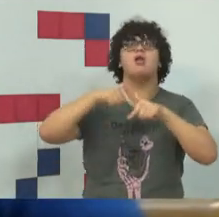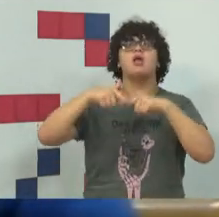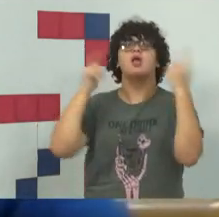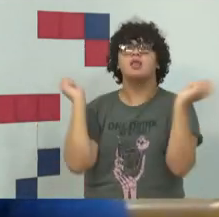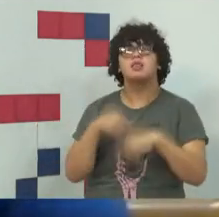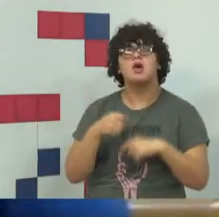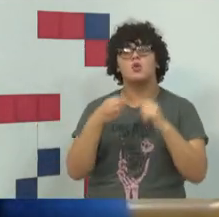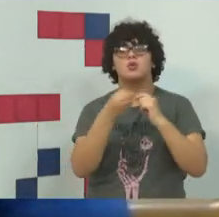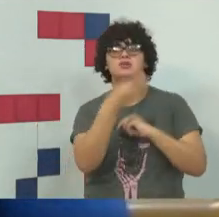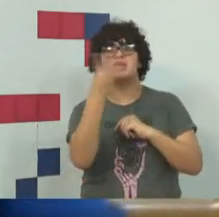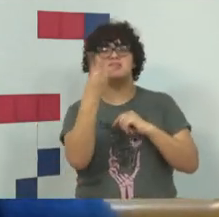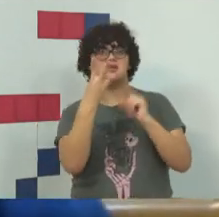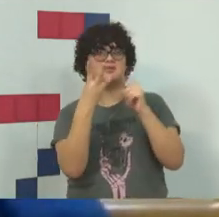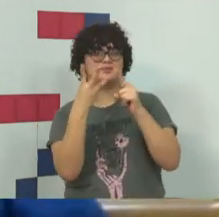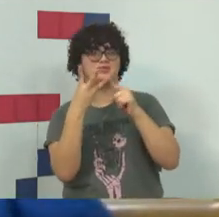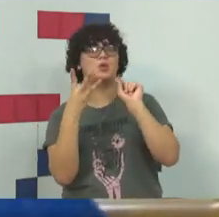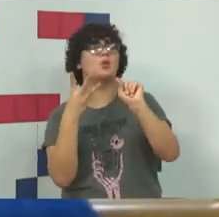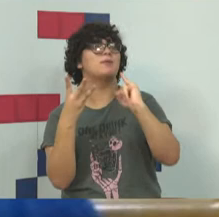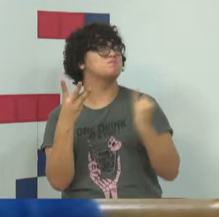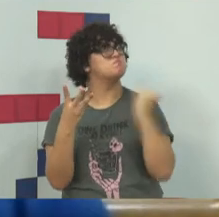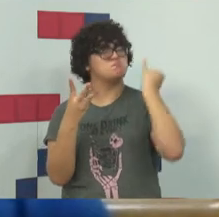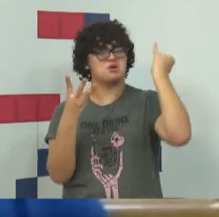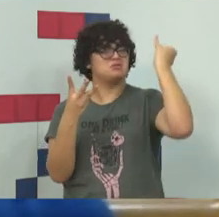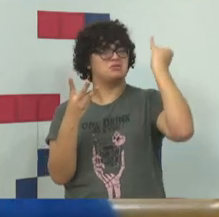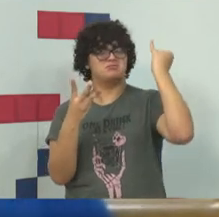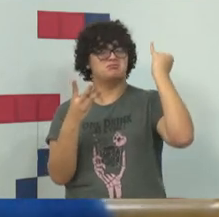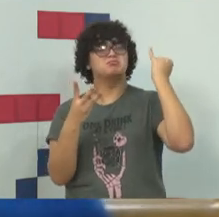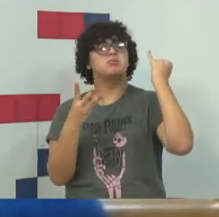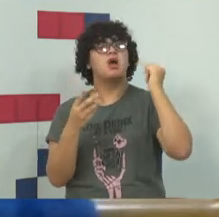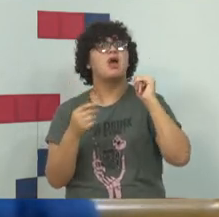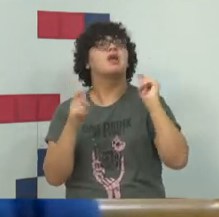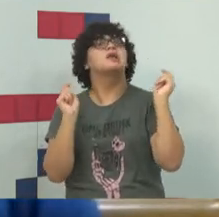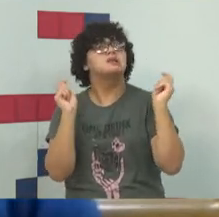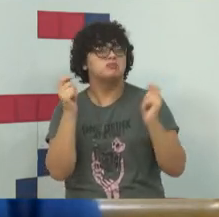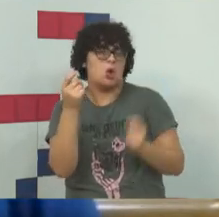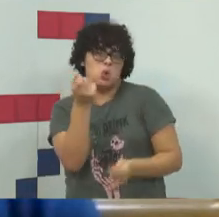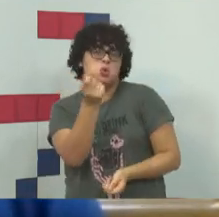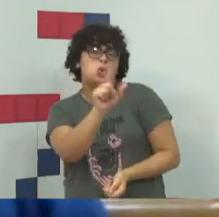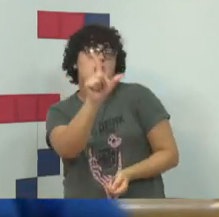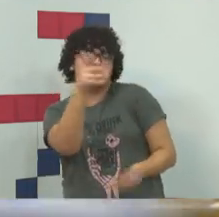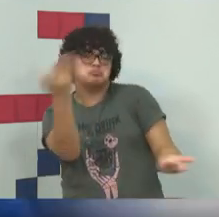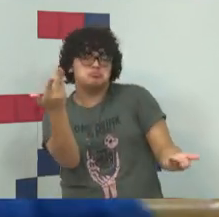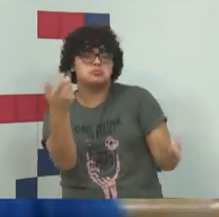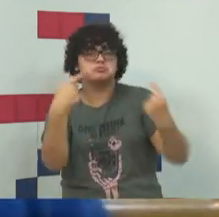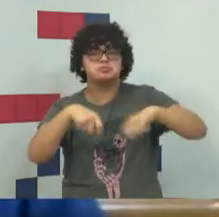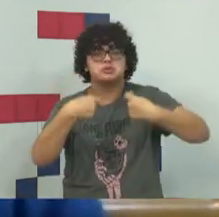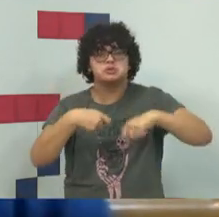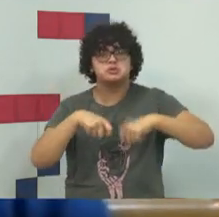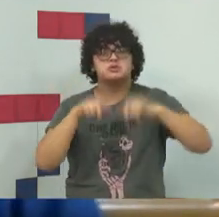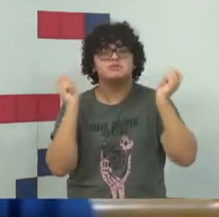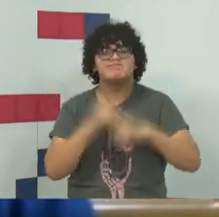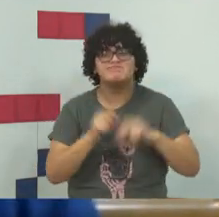terceiro pilar que eu considero importante, e que, lógico, precisa ser visto de uma maneira mais